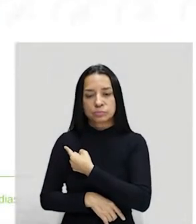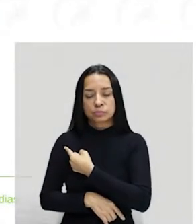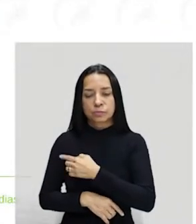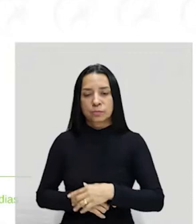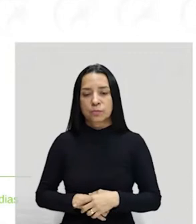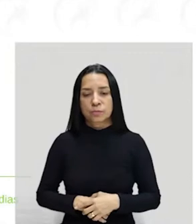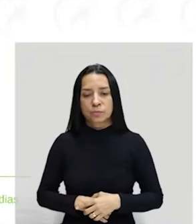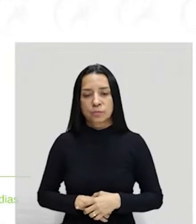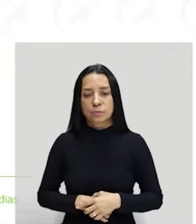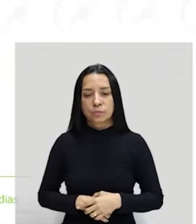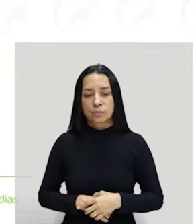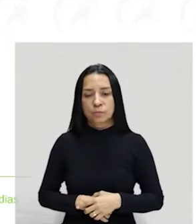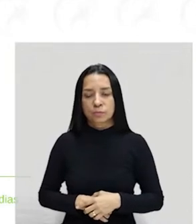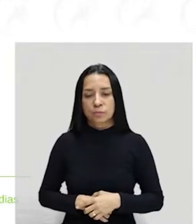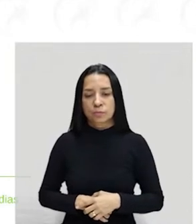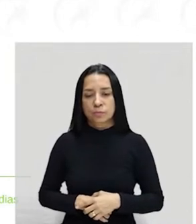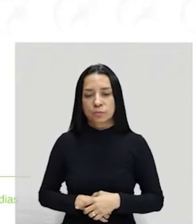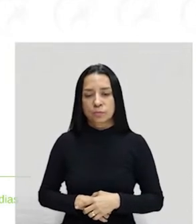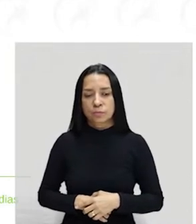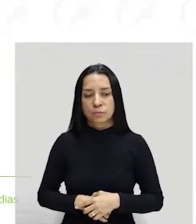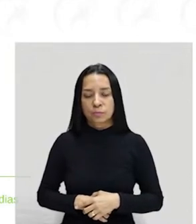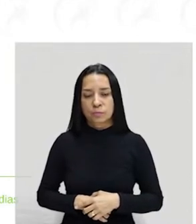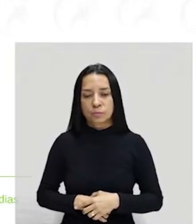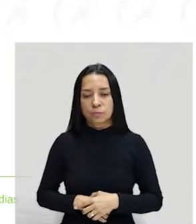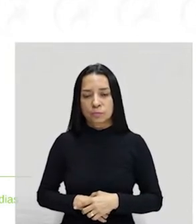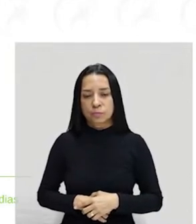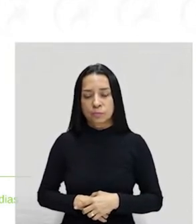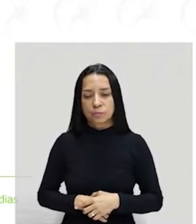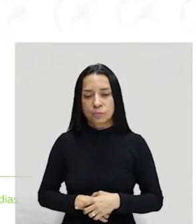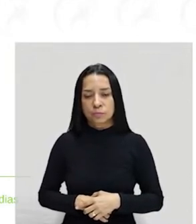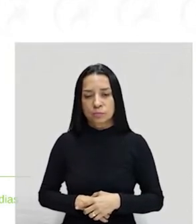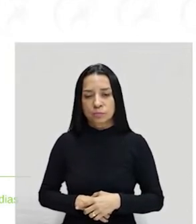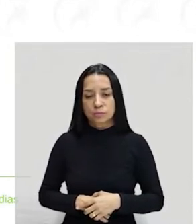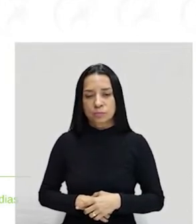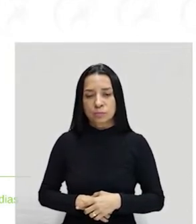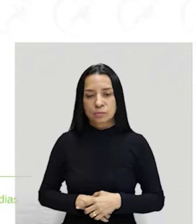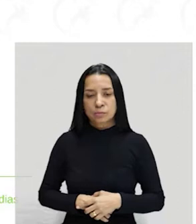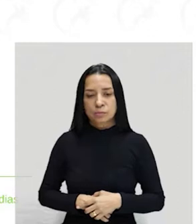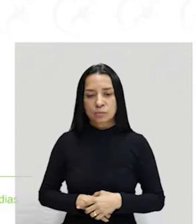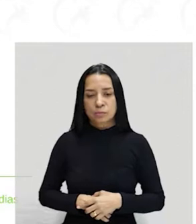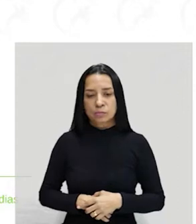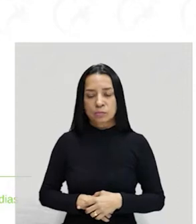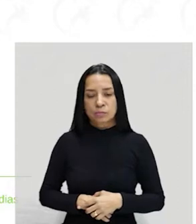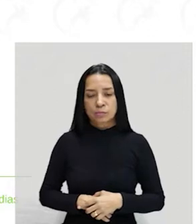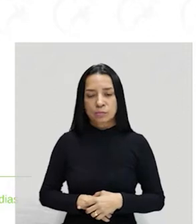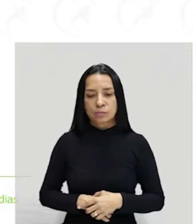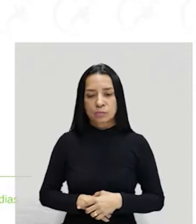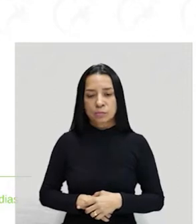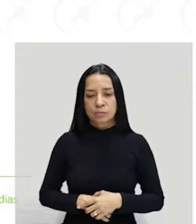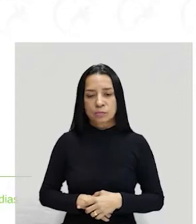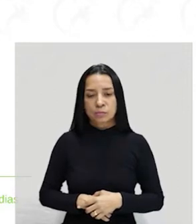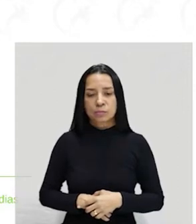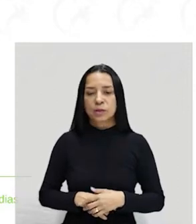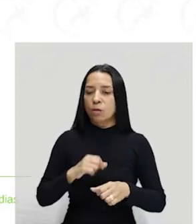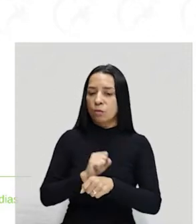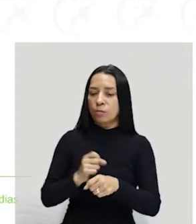cresci, guerreiros descendo da tribo Tupi, da tribo Pujantes, que agora é errante, por fado inconstante, guerreiros nascido.